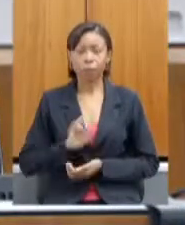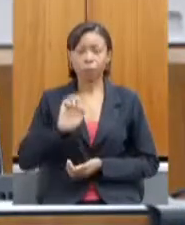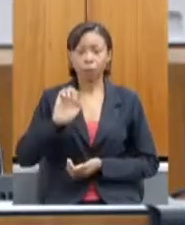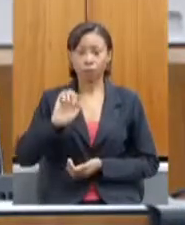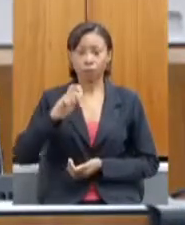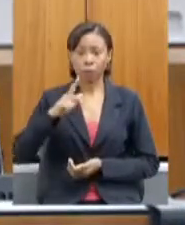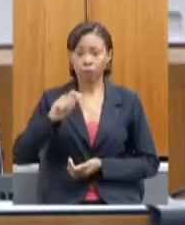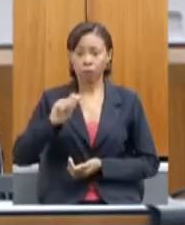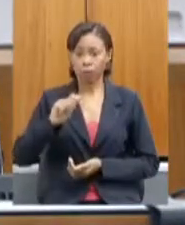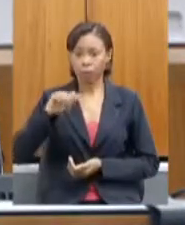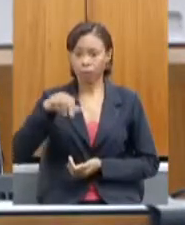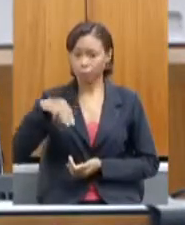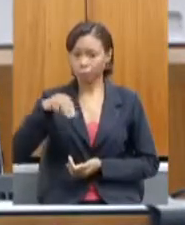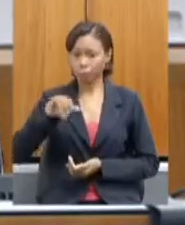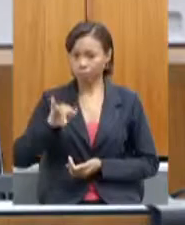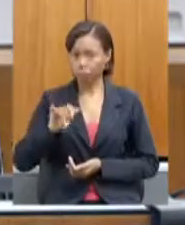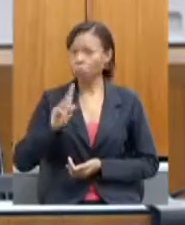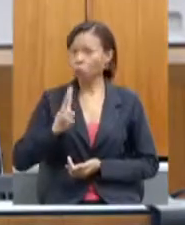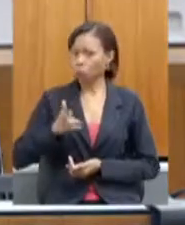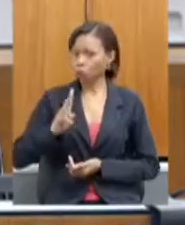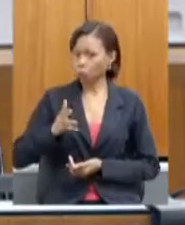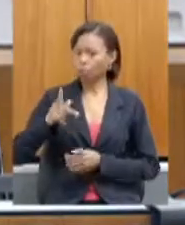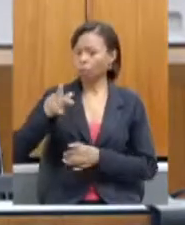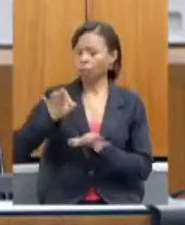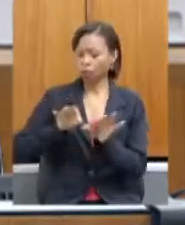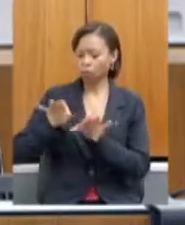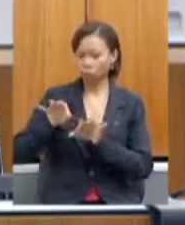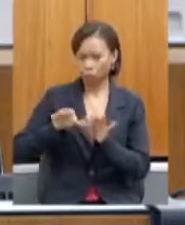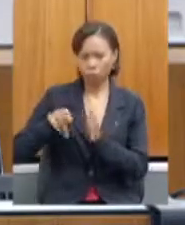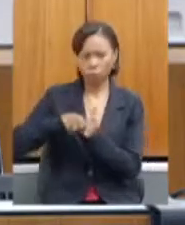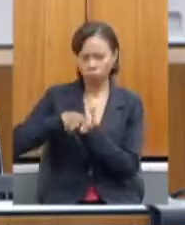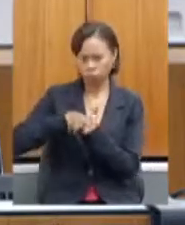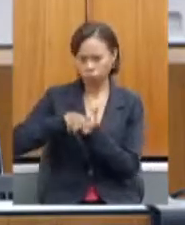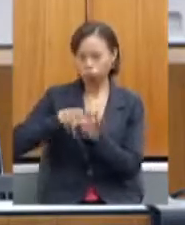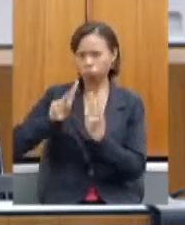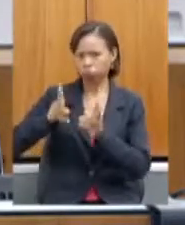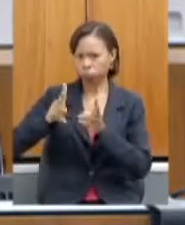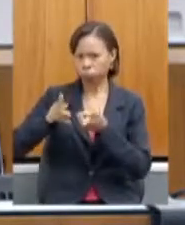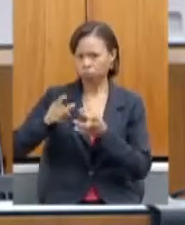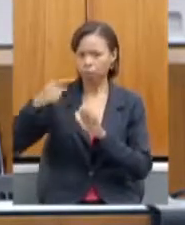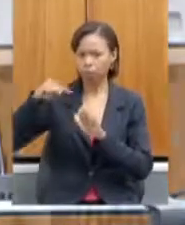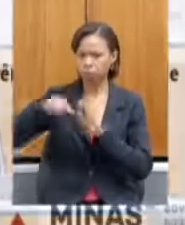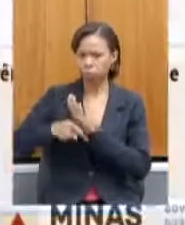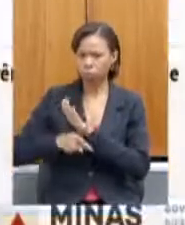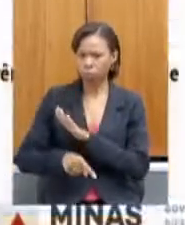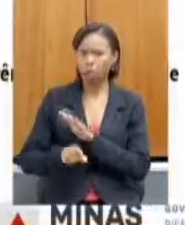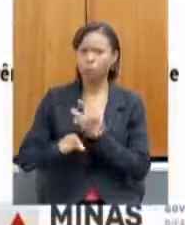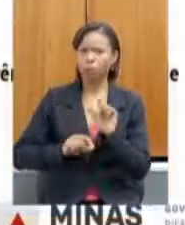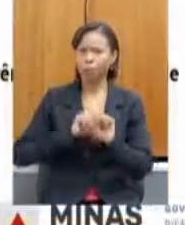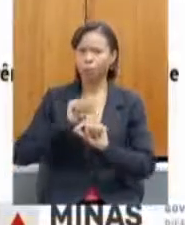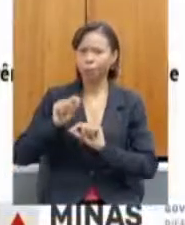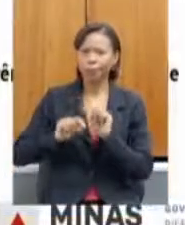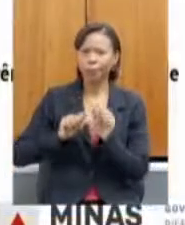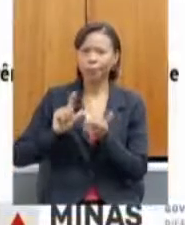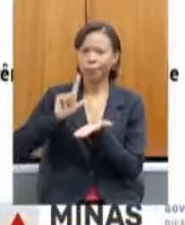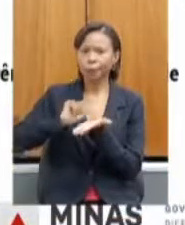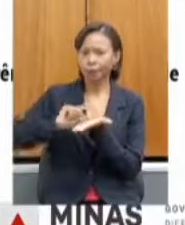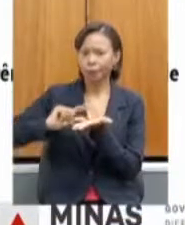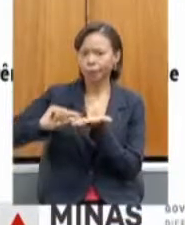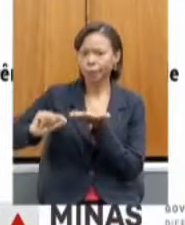A Epamig continuou a execução dos seus projetos de pesquisa, intensificando a elaboração de artigos científicos, também